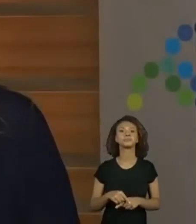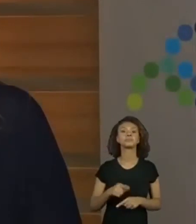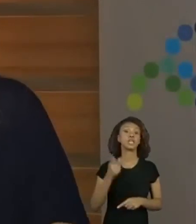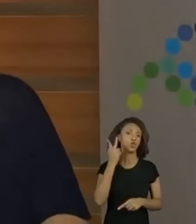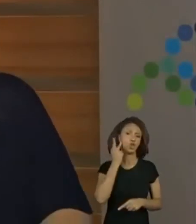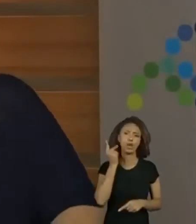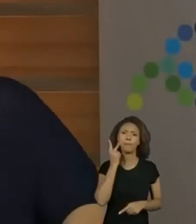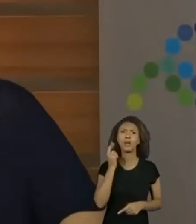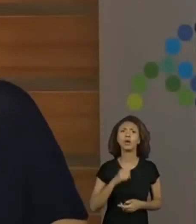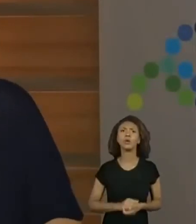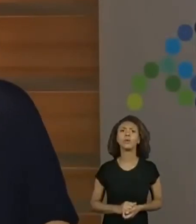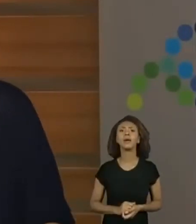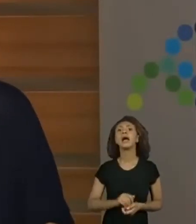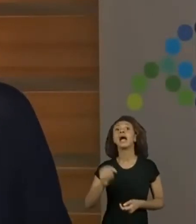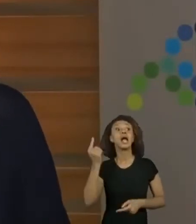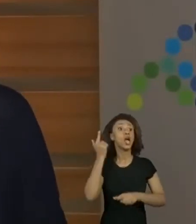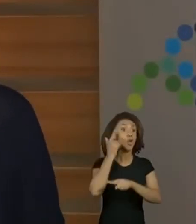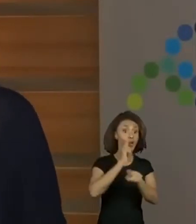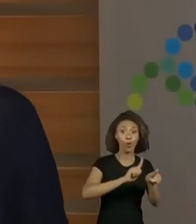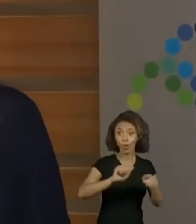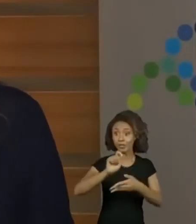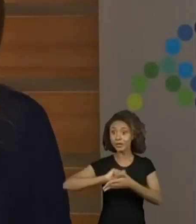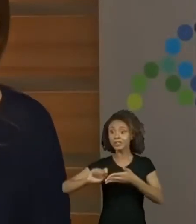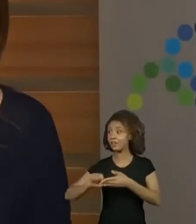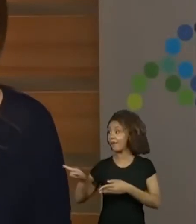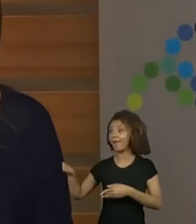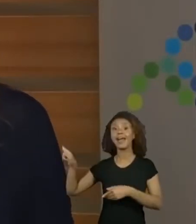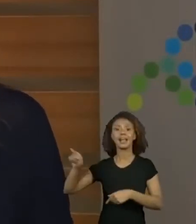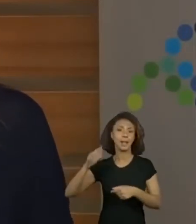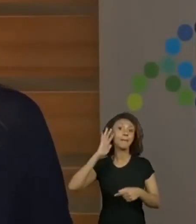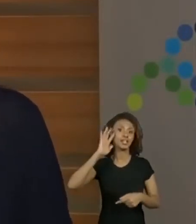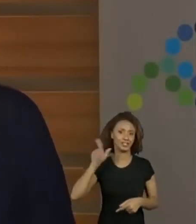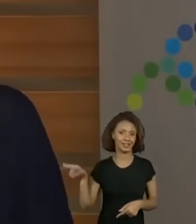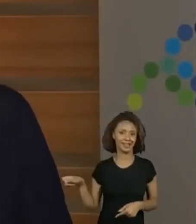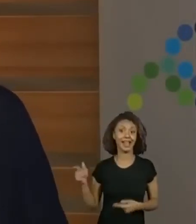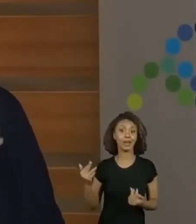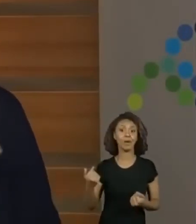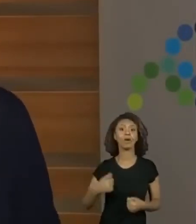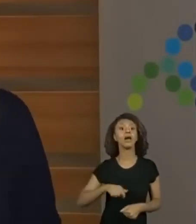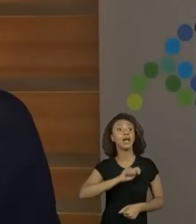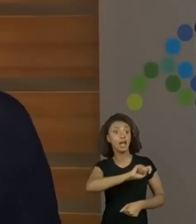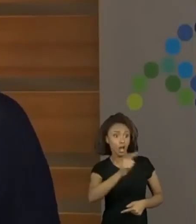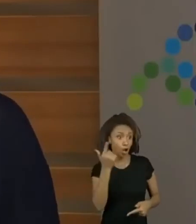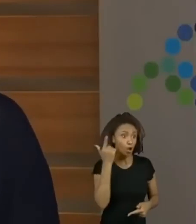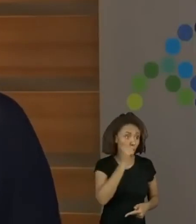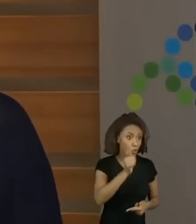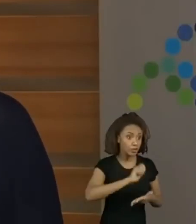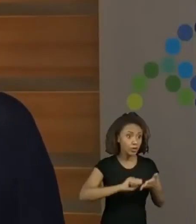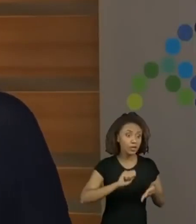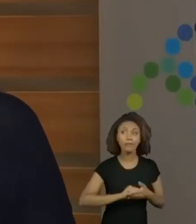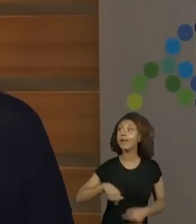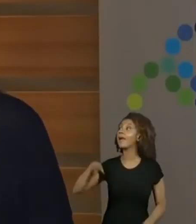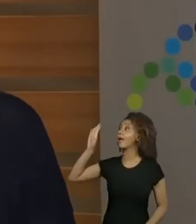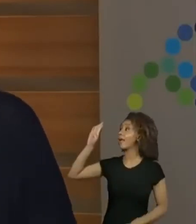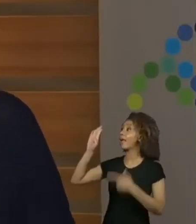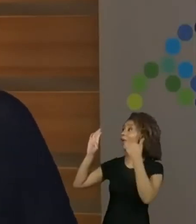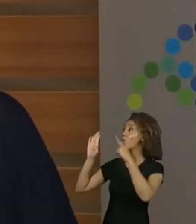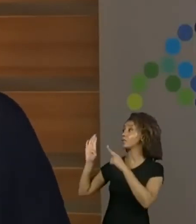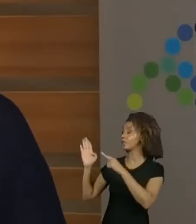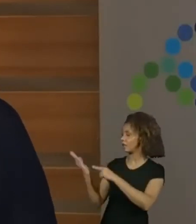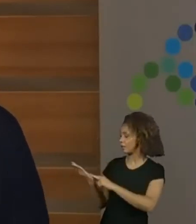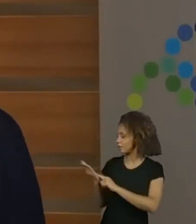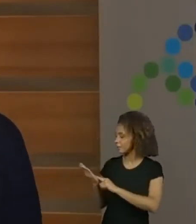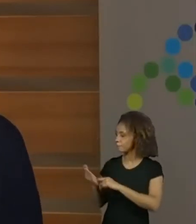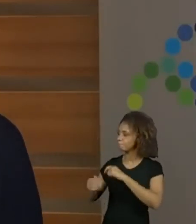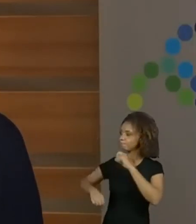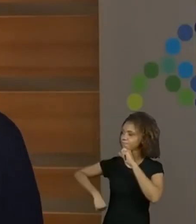assim. De quem conseguiu escrever? Ela levantou. Vamos imaginar a situação. Ela levantou a mão e falou, professora, consegui assim. Aí nós olhamos